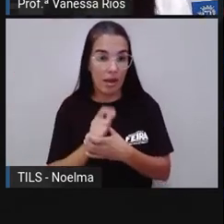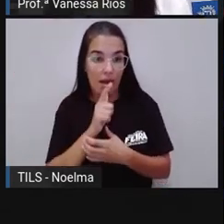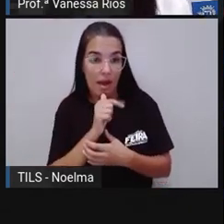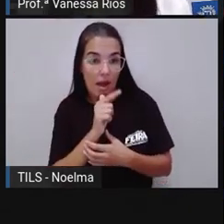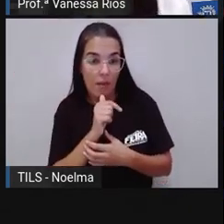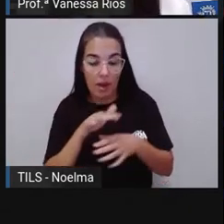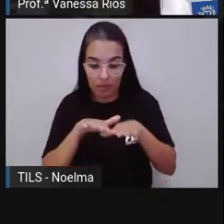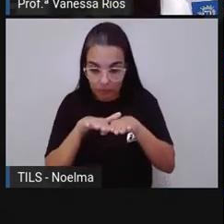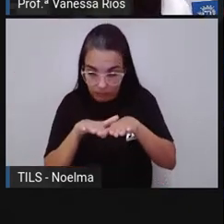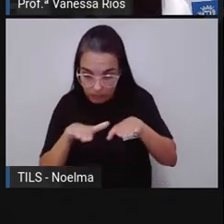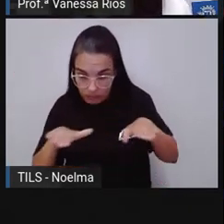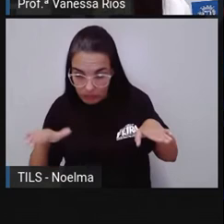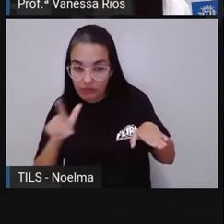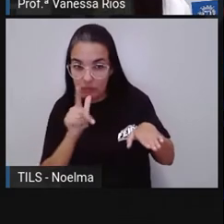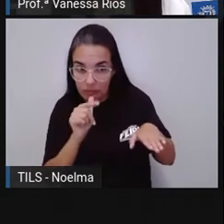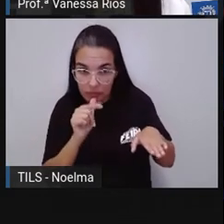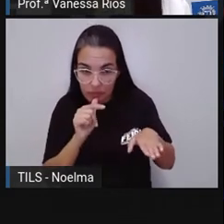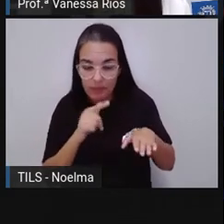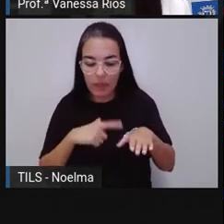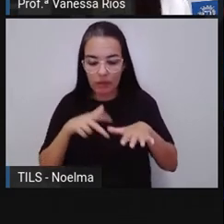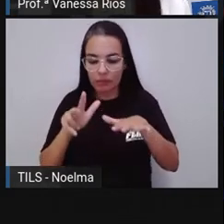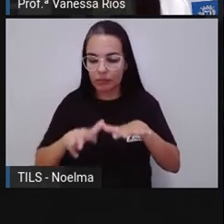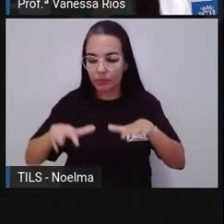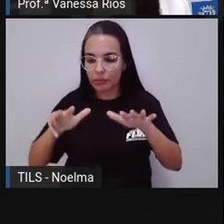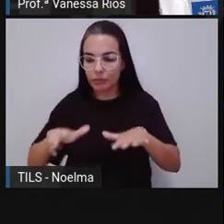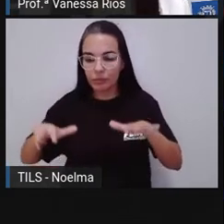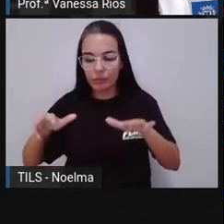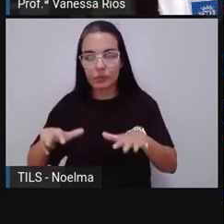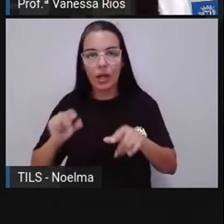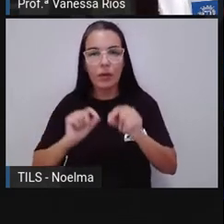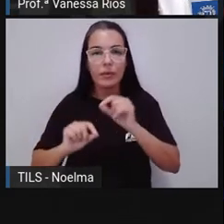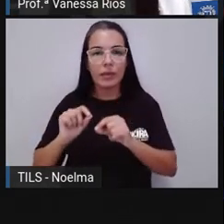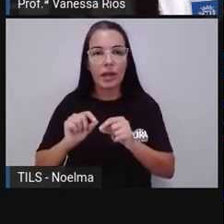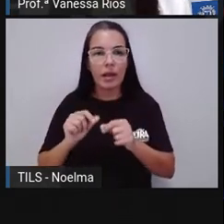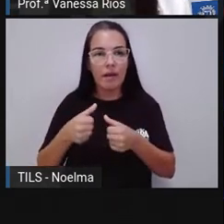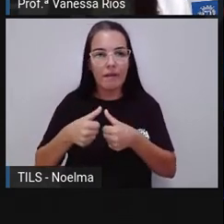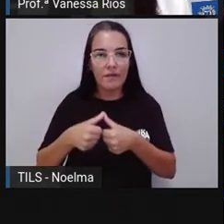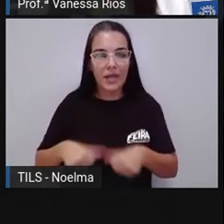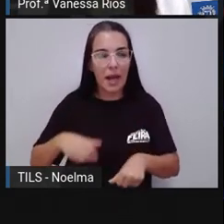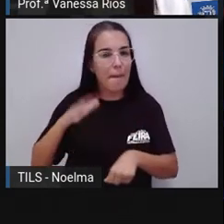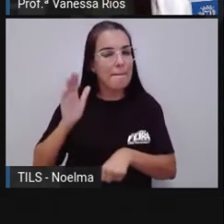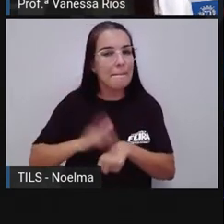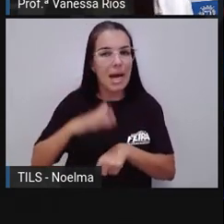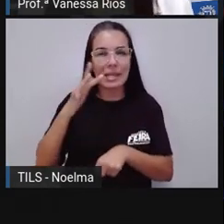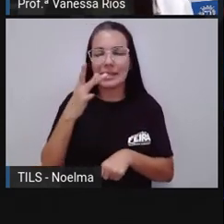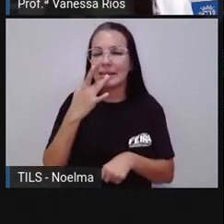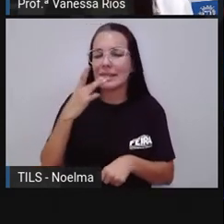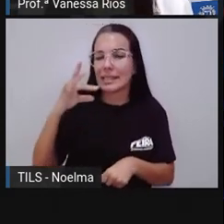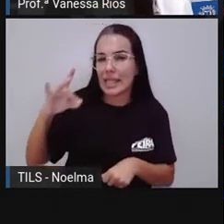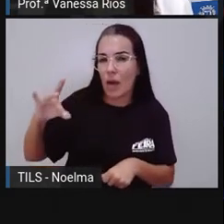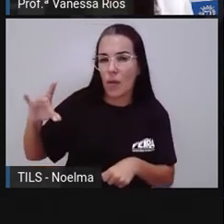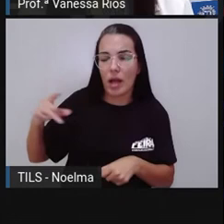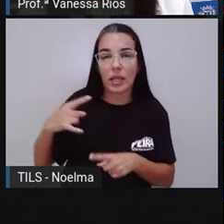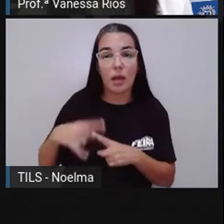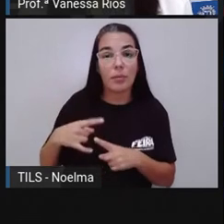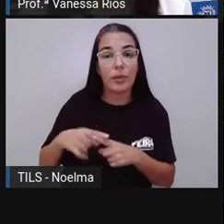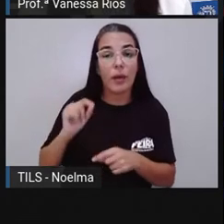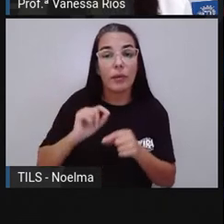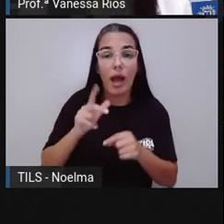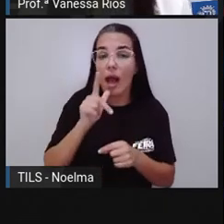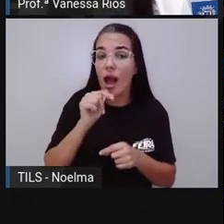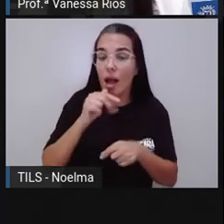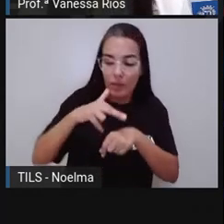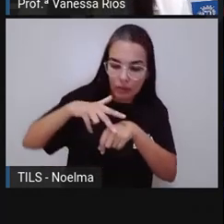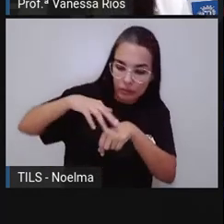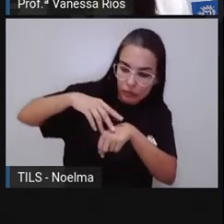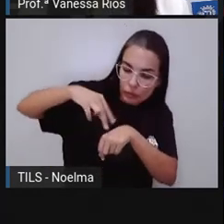gasoso, a água do mar morto, ela vai ficando cada vez mais salgada. Porque a água que é evaporada, ela